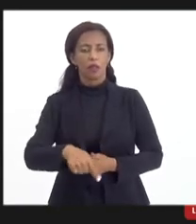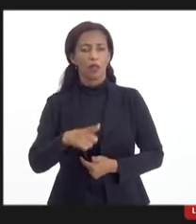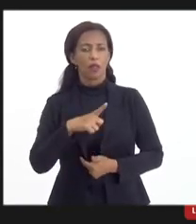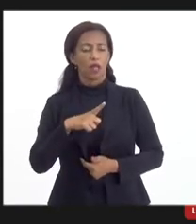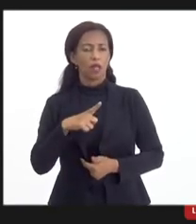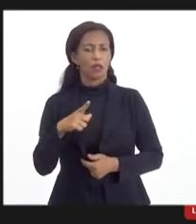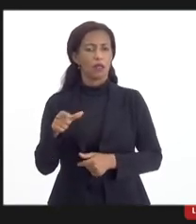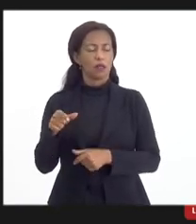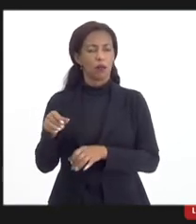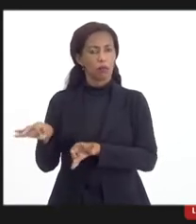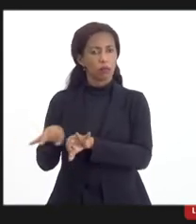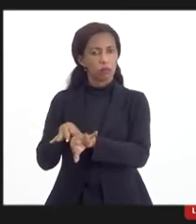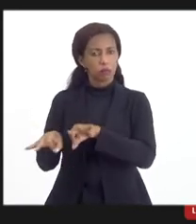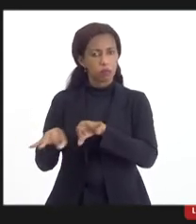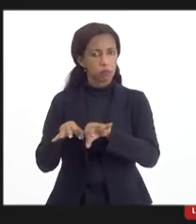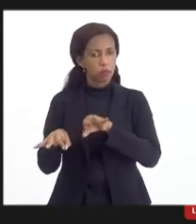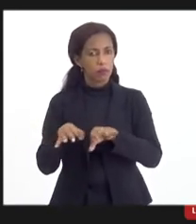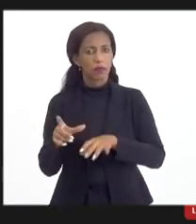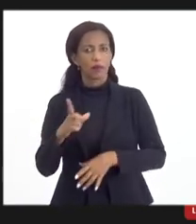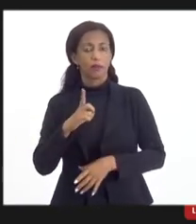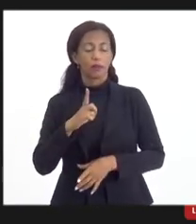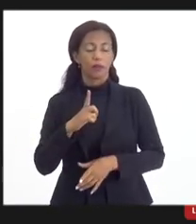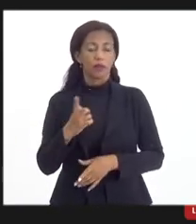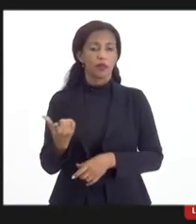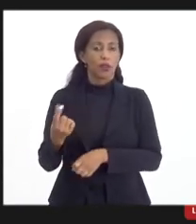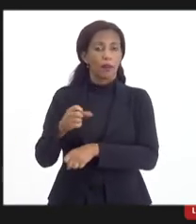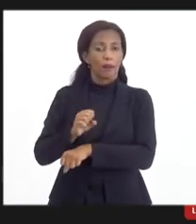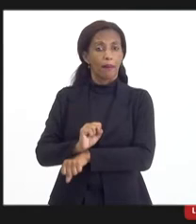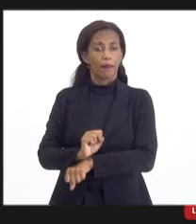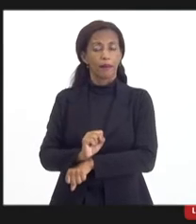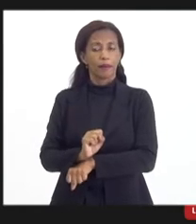produzidos, mas que deixam de ser